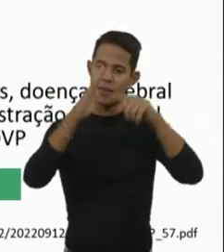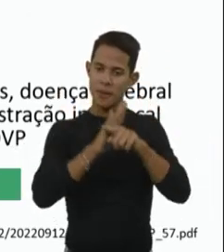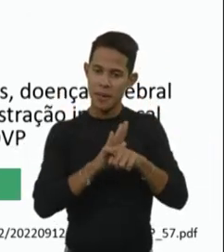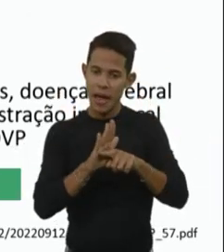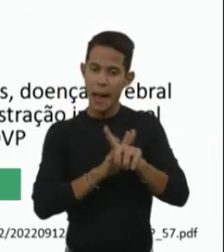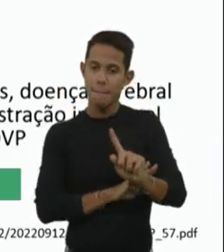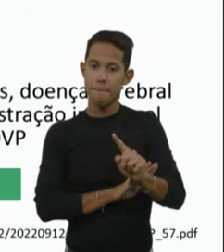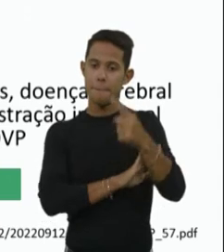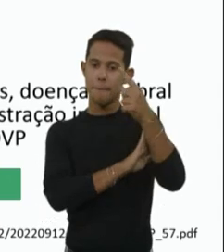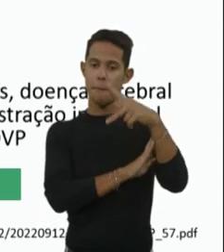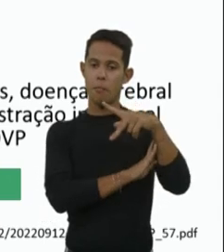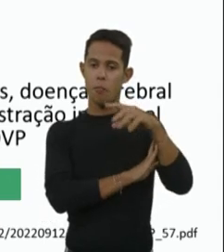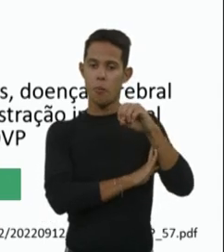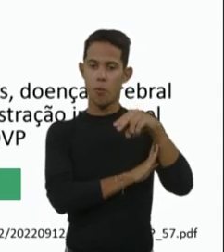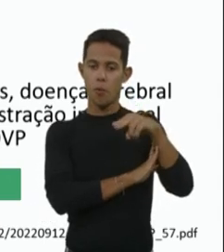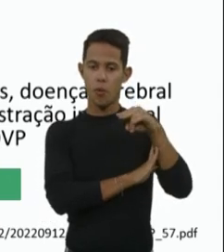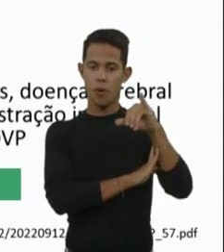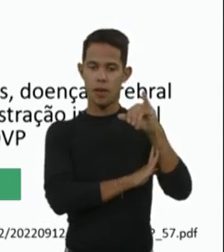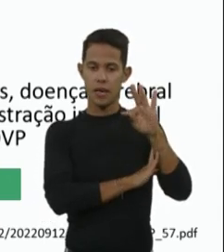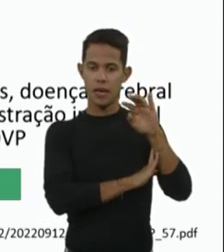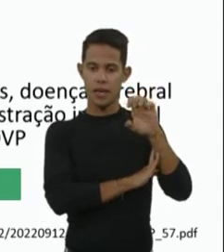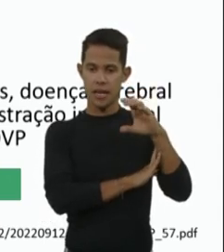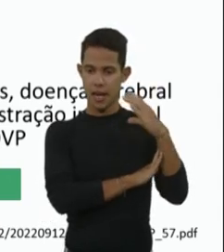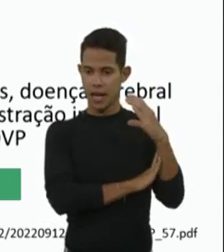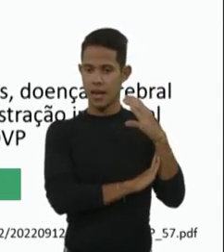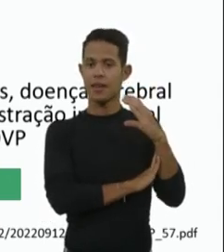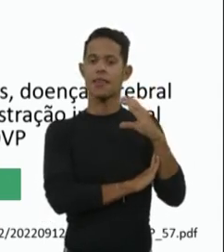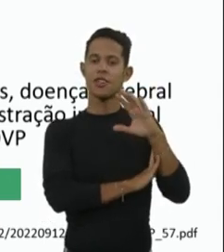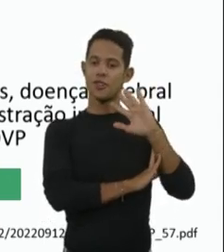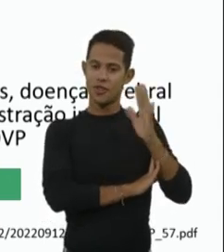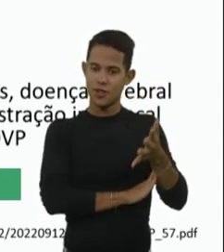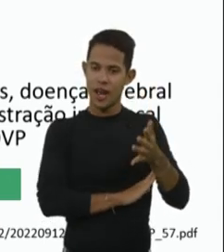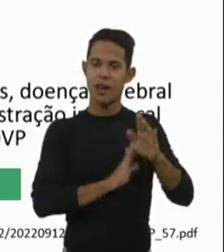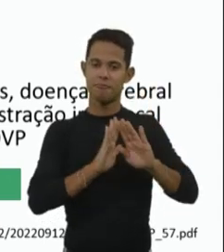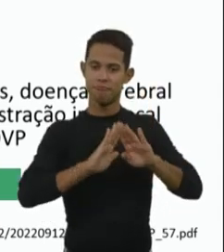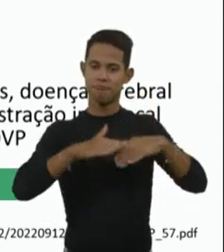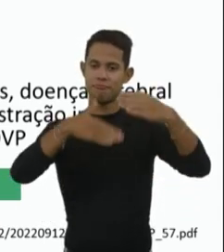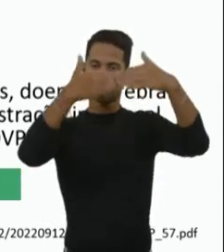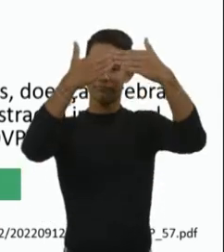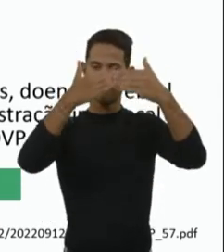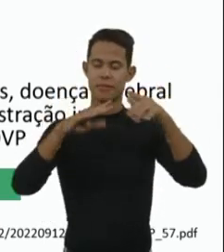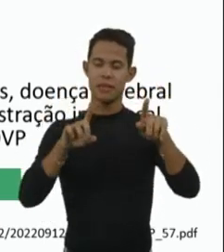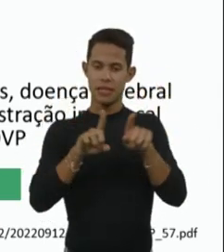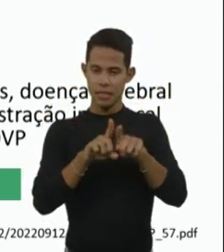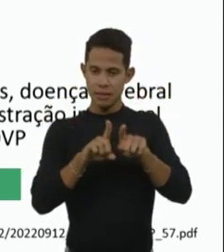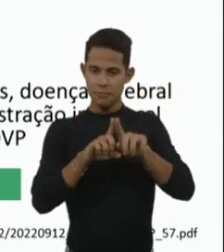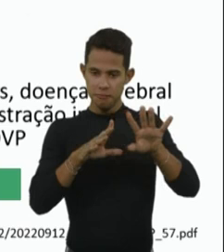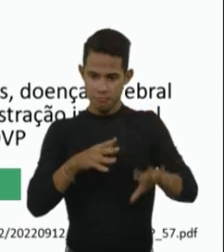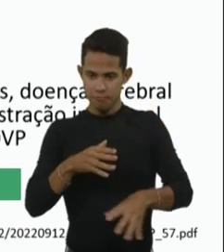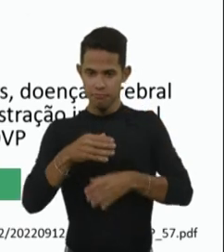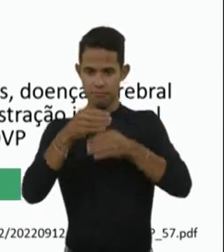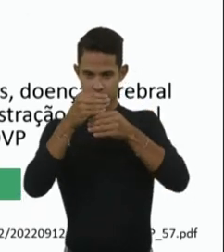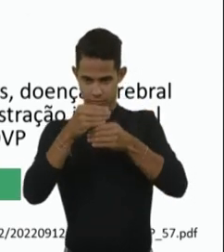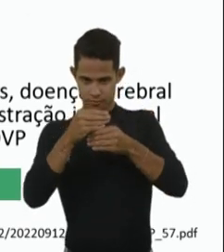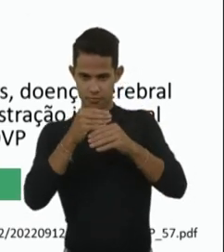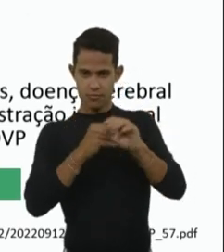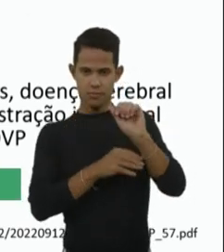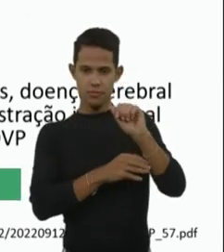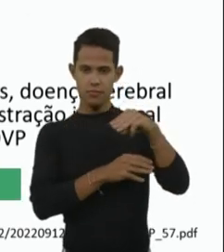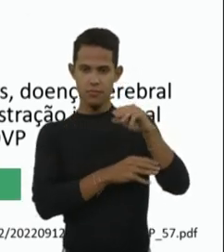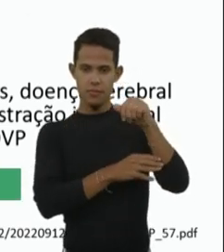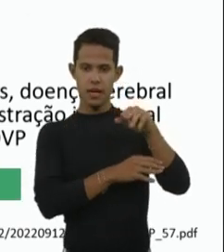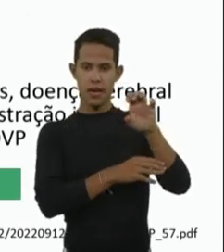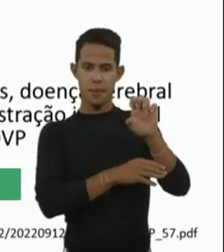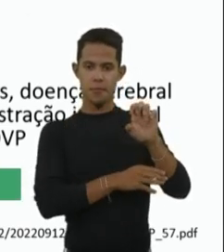da Conitec, que não seria incorporado nenhum medicamento, né, depois incorporou para a AME tipo 1, agora incorporou para a AME tipo